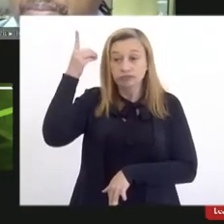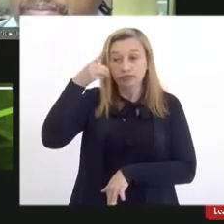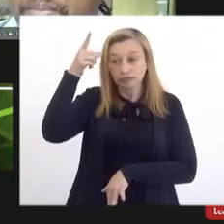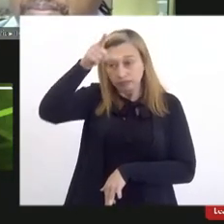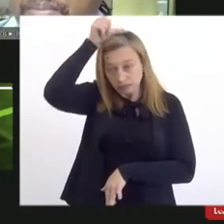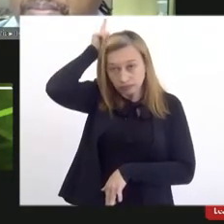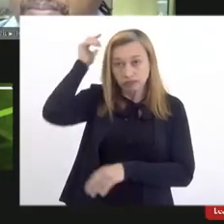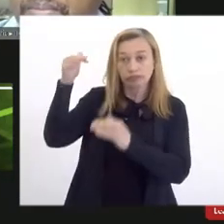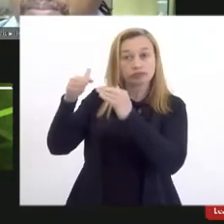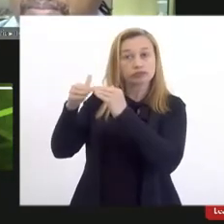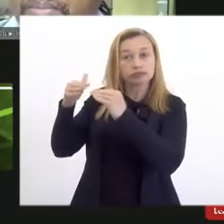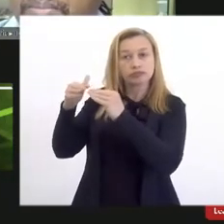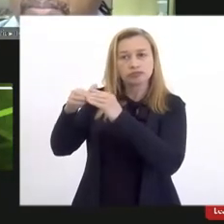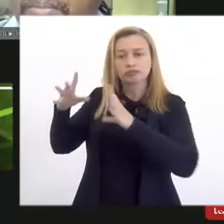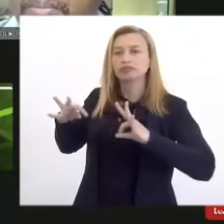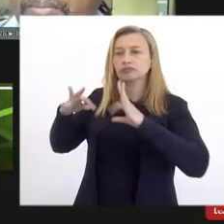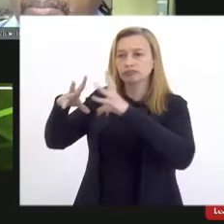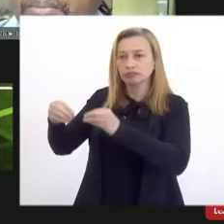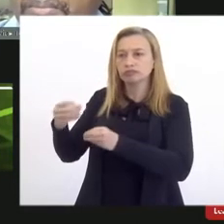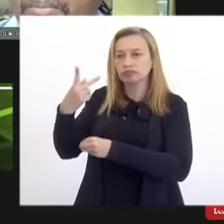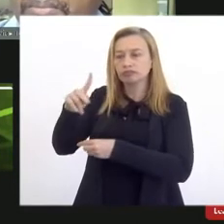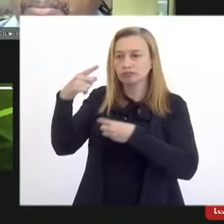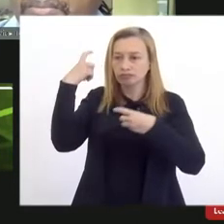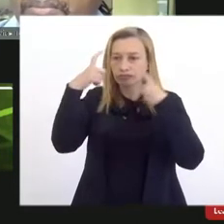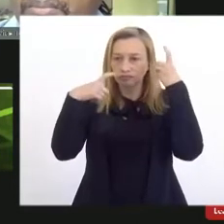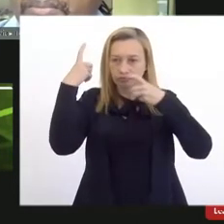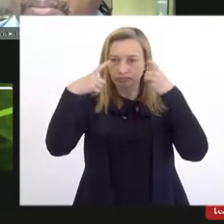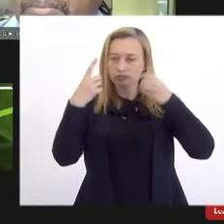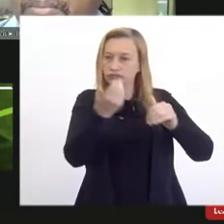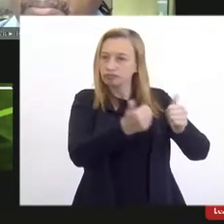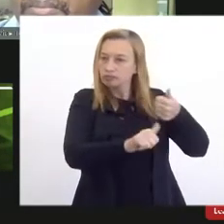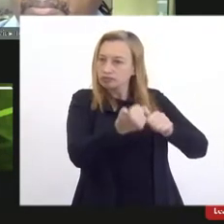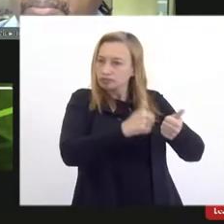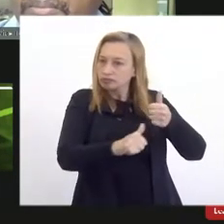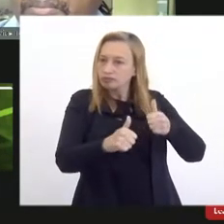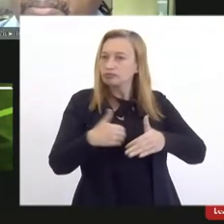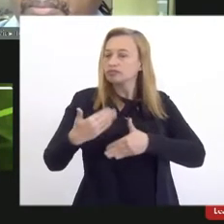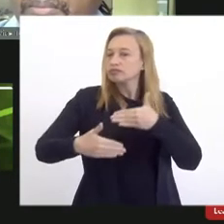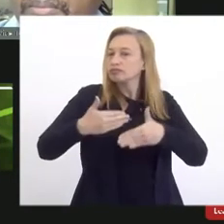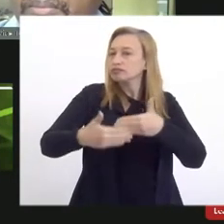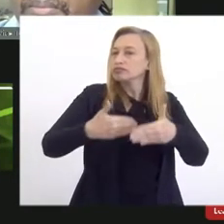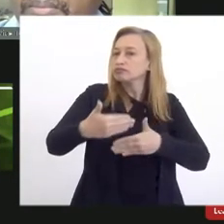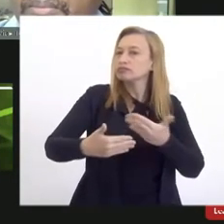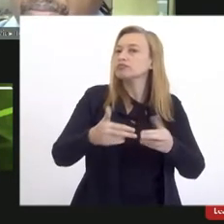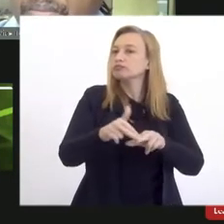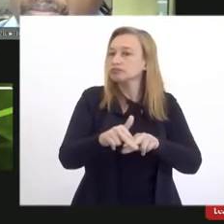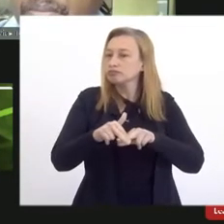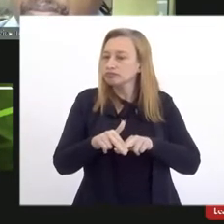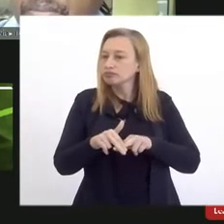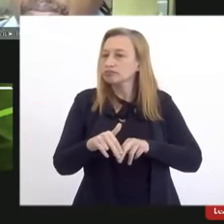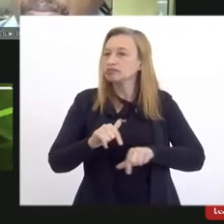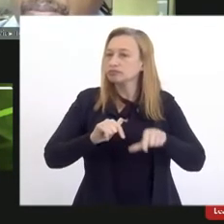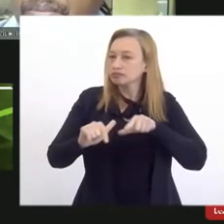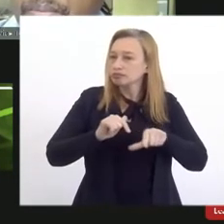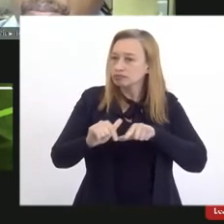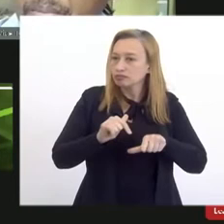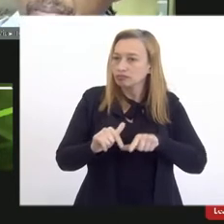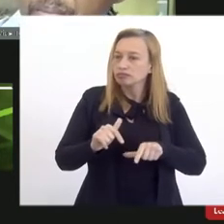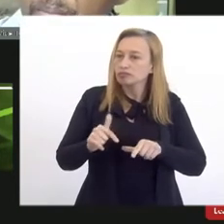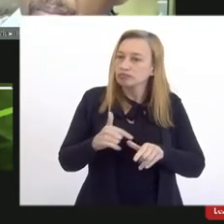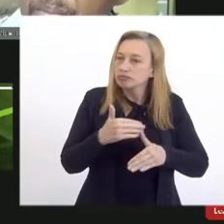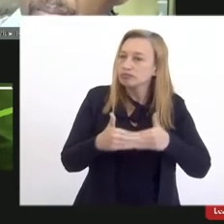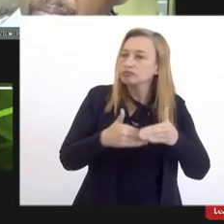inteiramente com todas as suas preocupações e avaliações sobre esse processo, por isso, tenho trabalhado para que esse